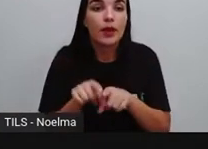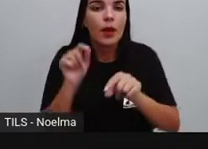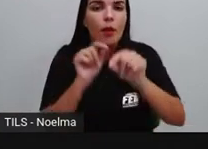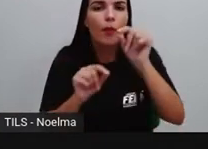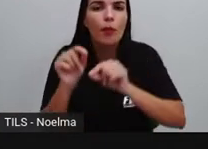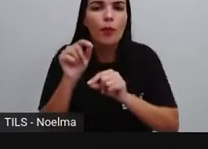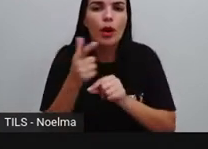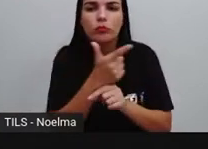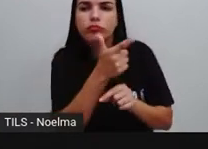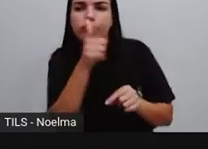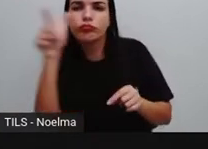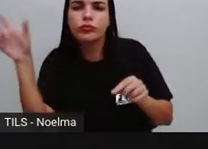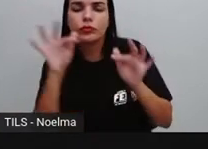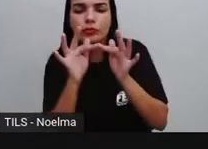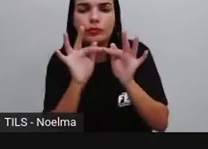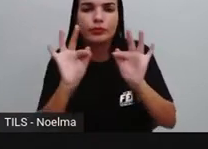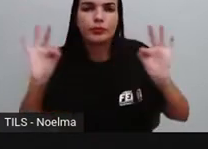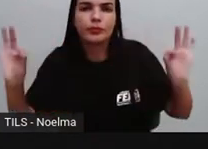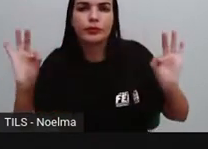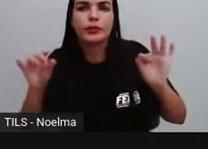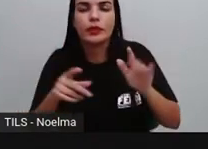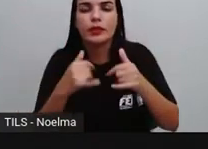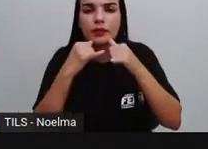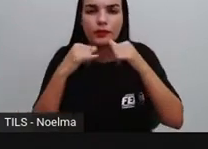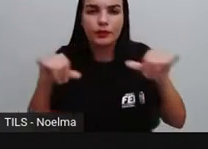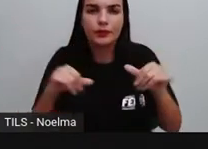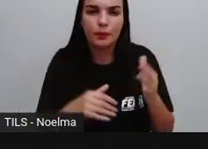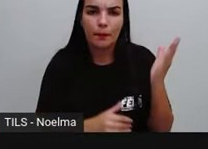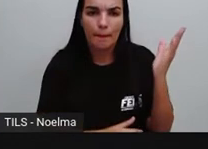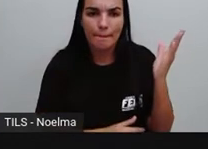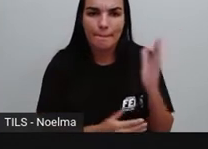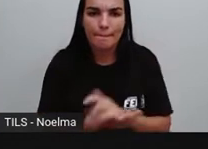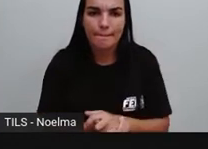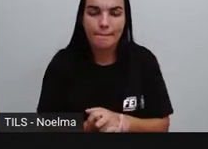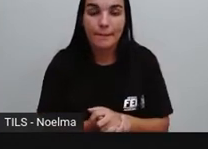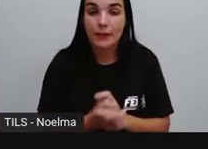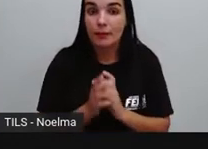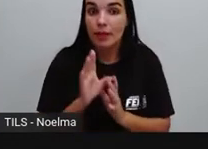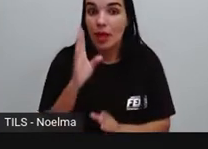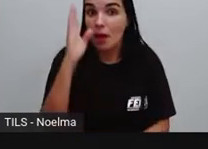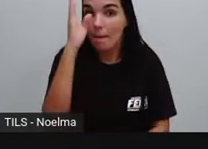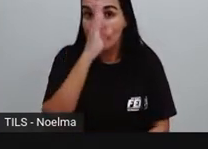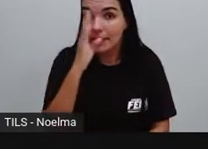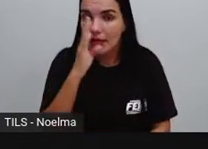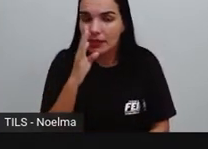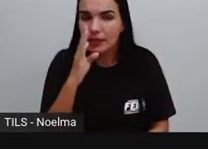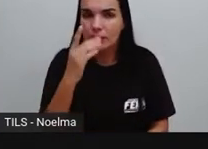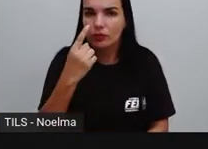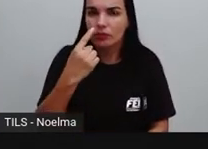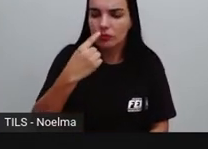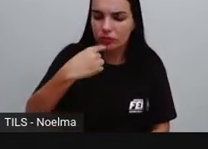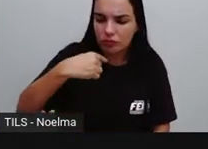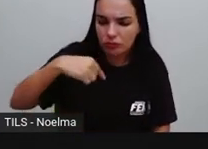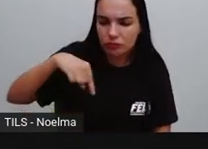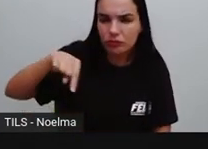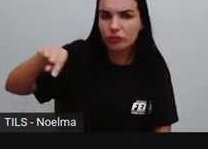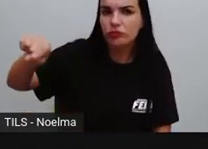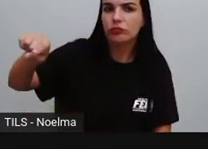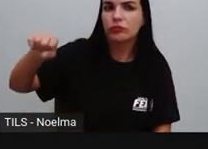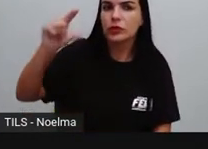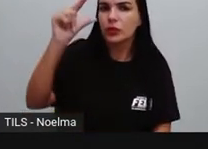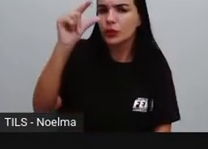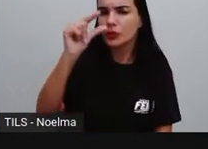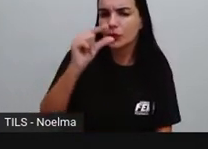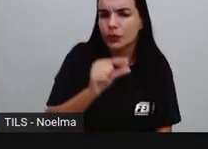próximo trecho aí da nossa notícia. O Brasil irá diminuir a quantidade de açúcar